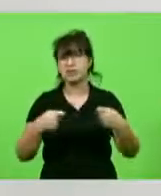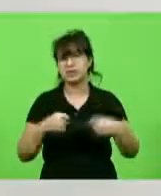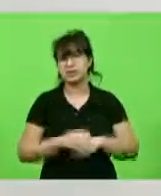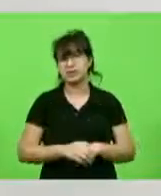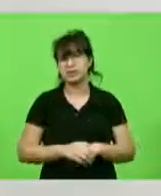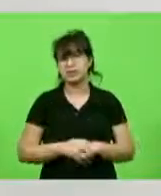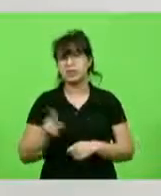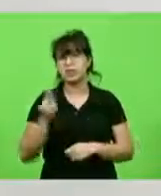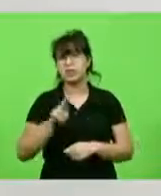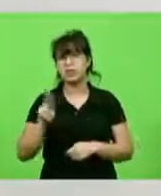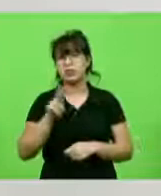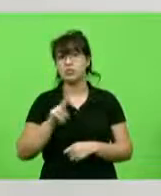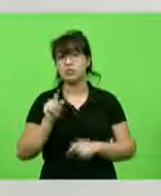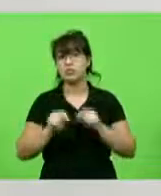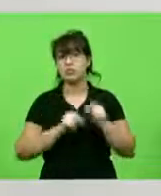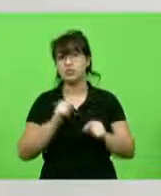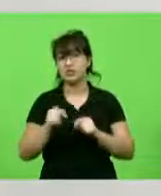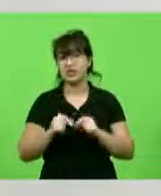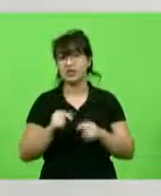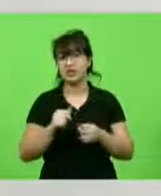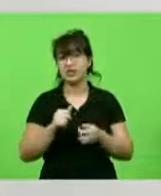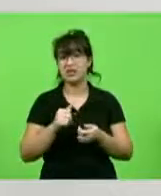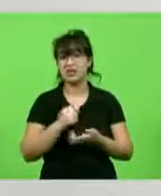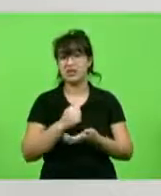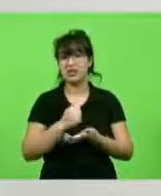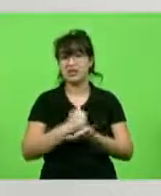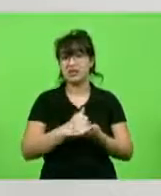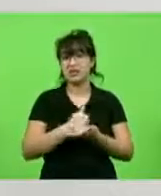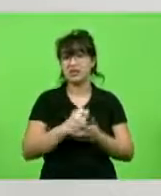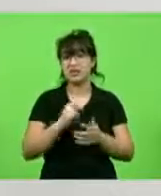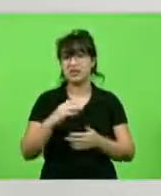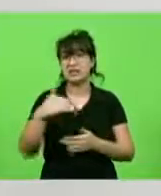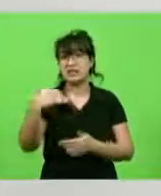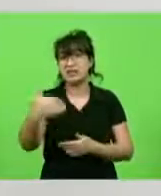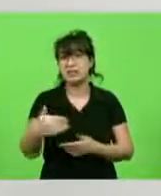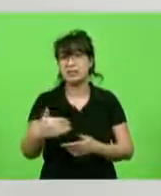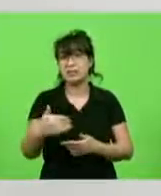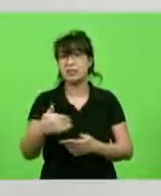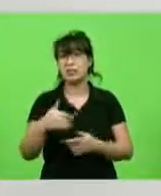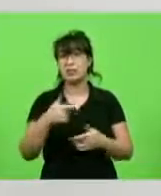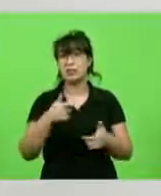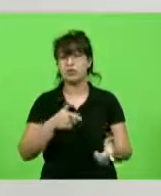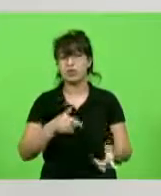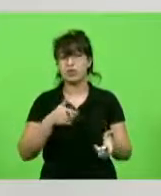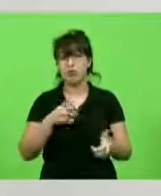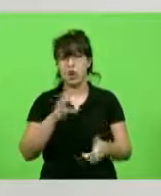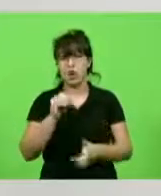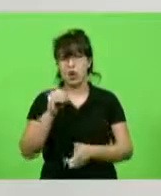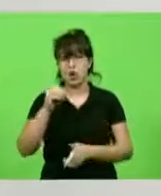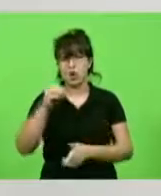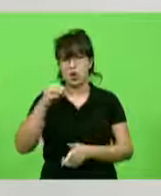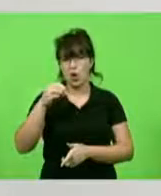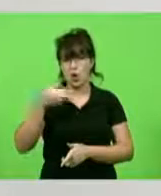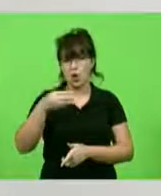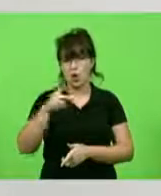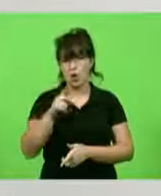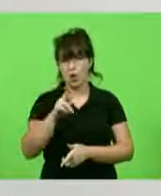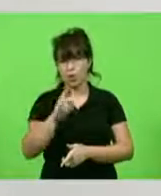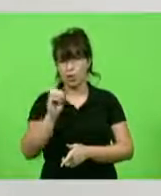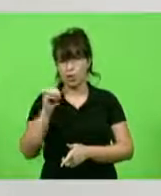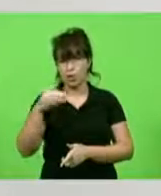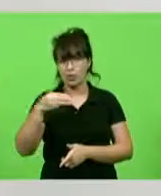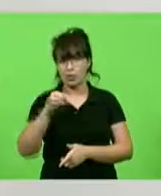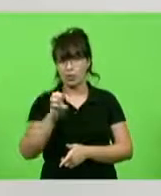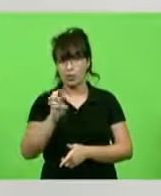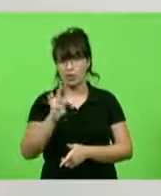agentes químicos, depois o atirador de comprometimento, depois que o atirador de comprometimento fez o seu trabalho, aí sim vai ter os grupos de ações